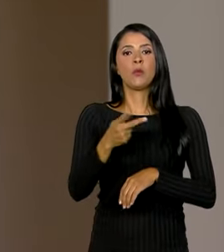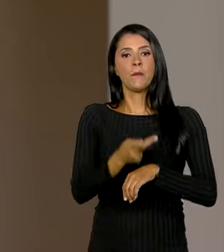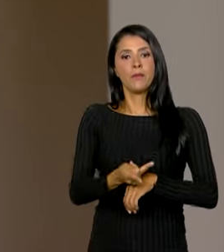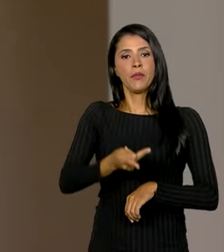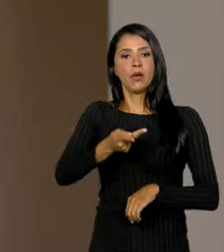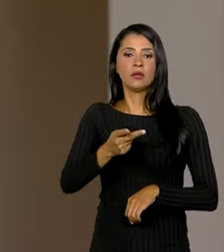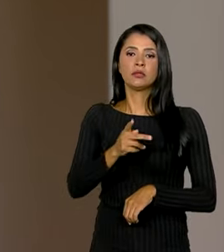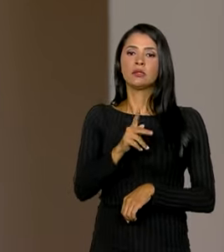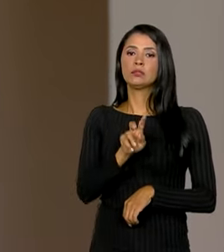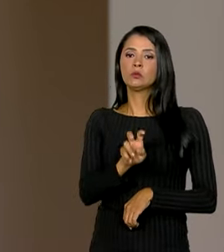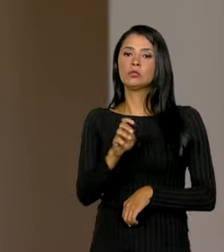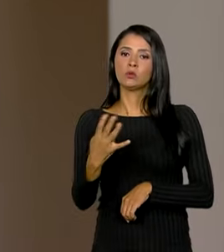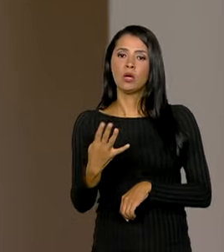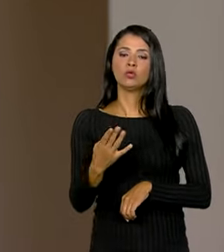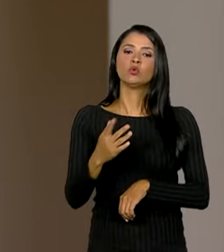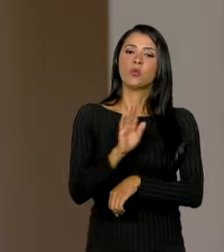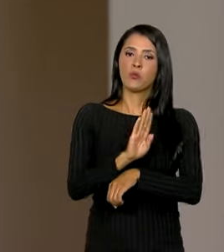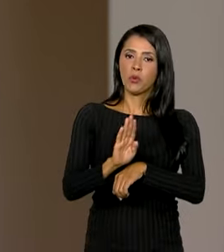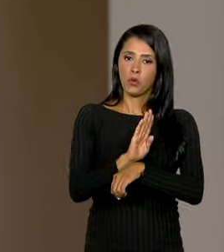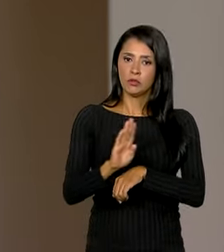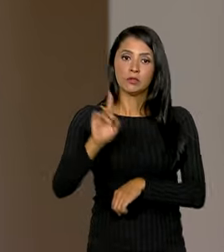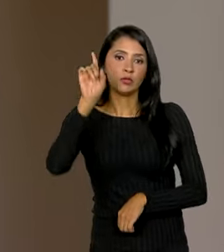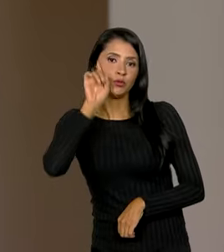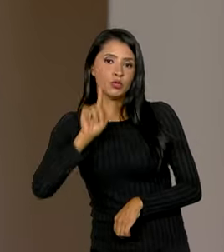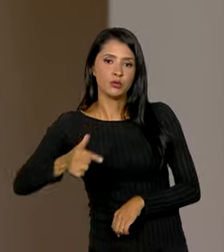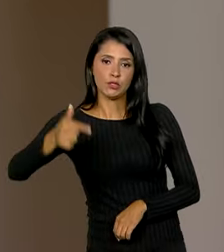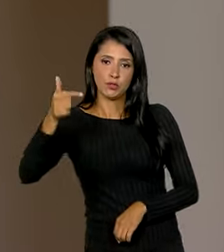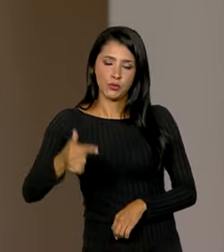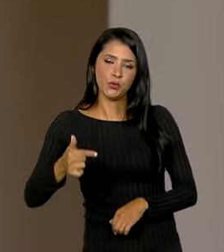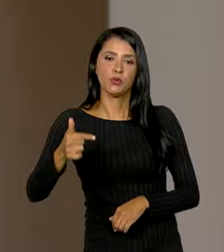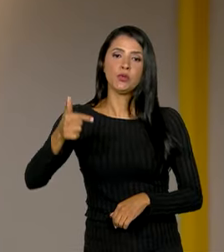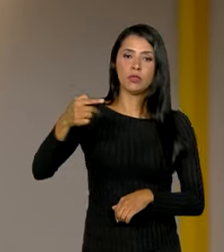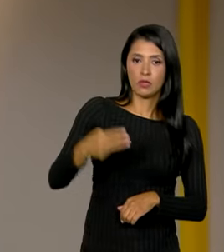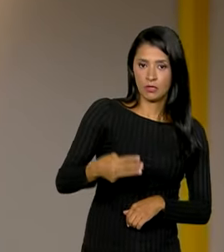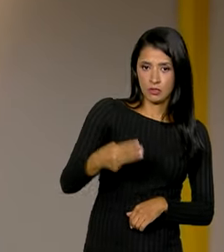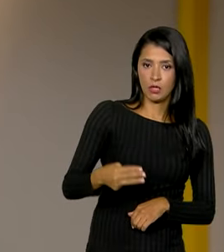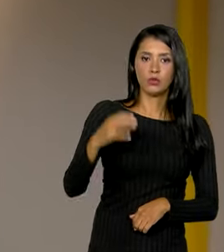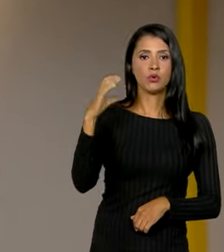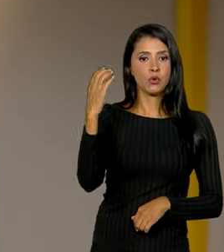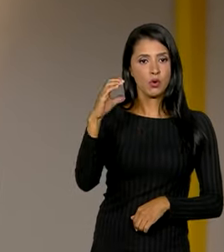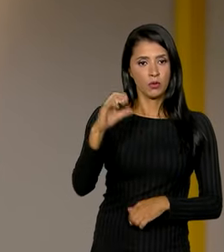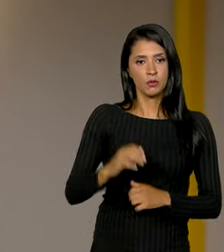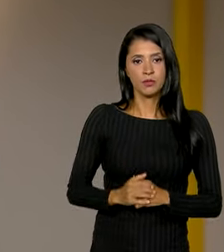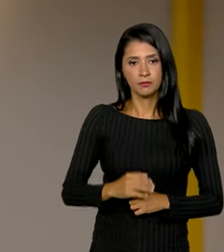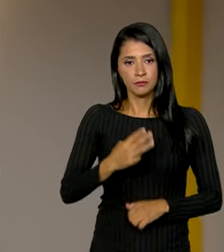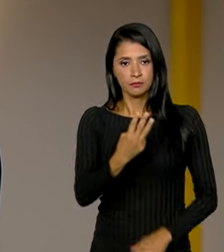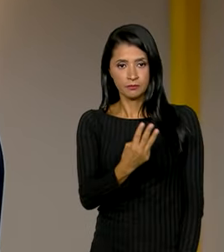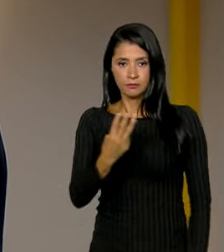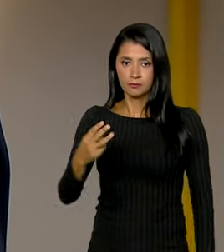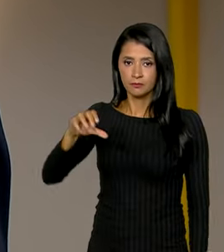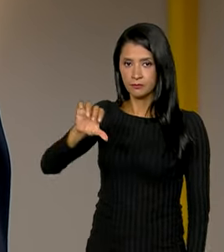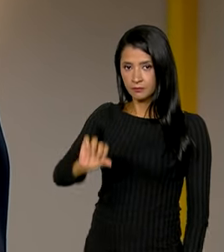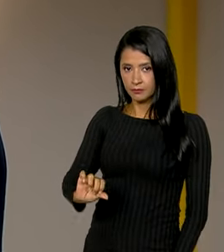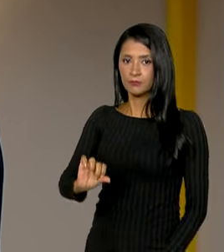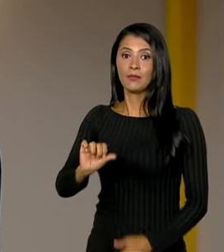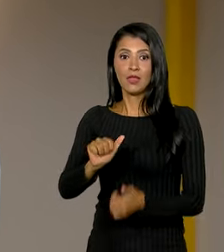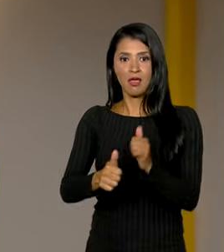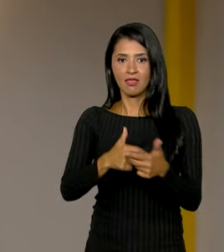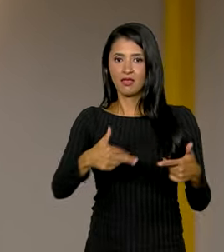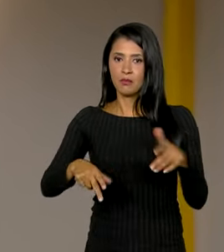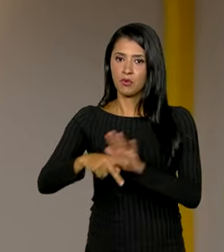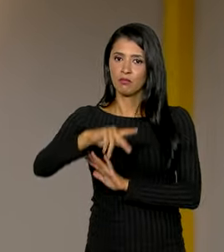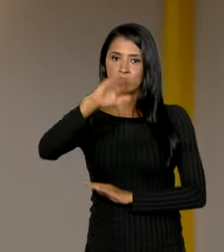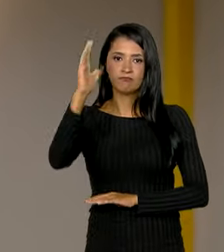Estados Unidos aparecem no segundo lugar geral, seguidos pela Colômbia. 339 atletas brasileiros